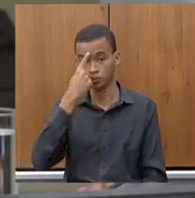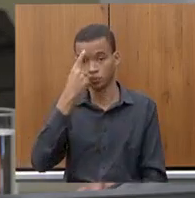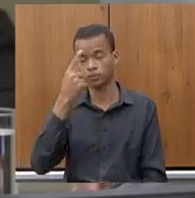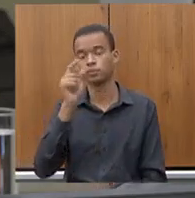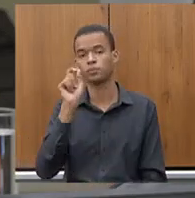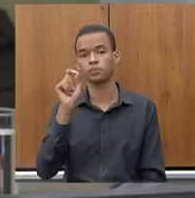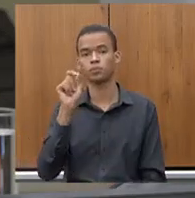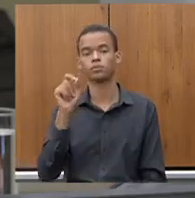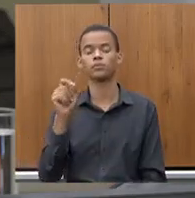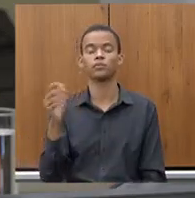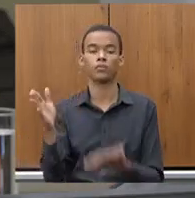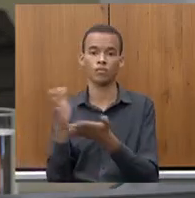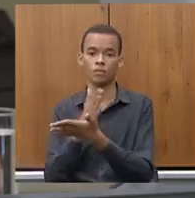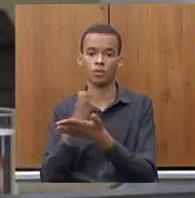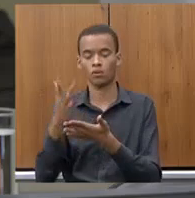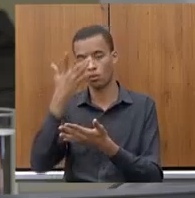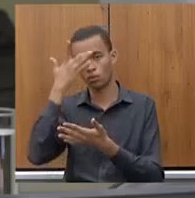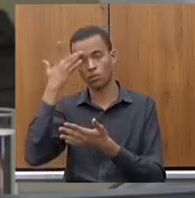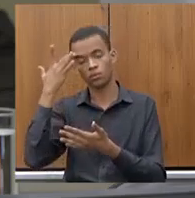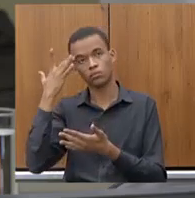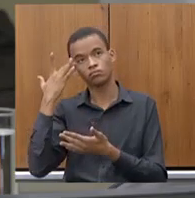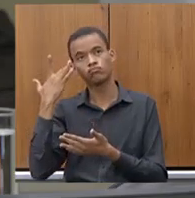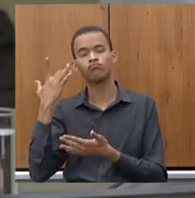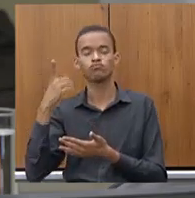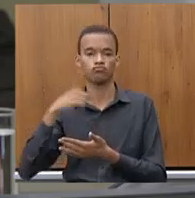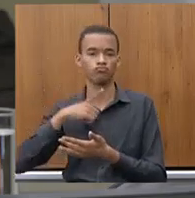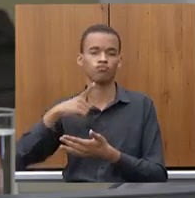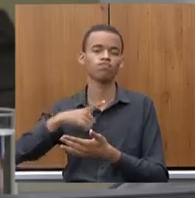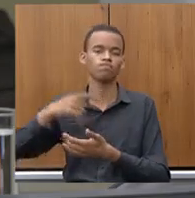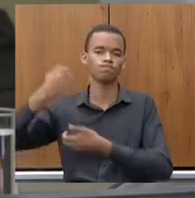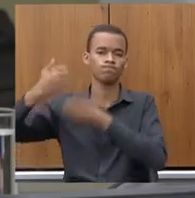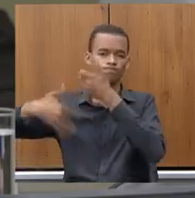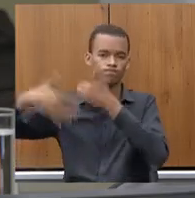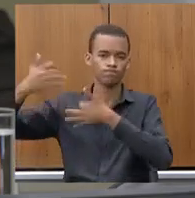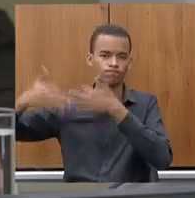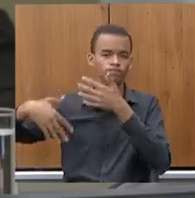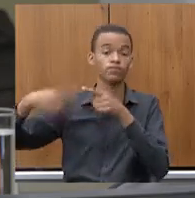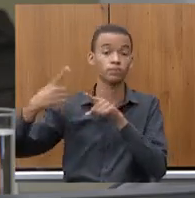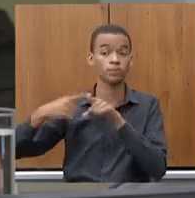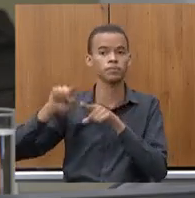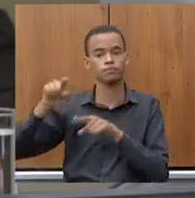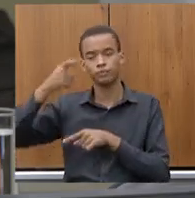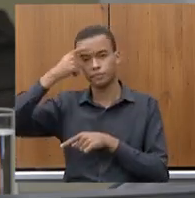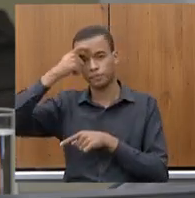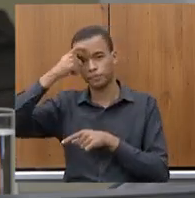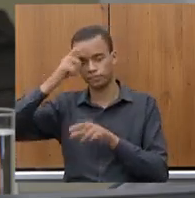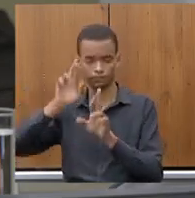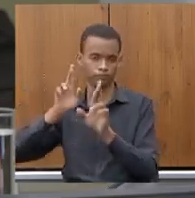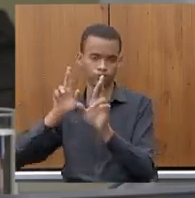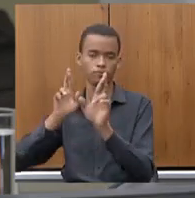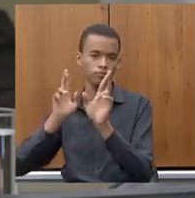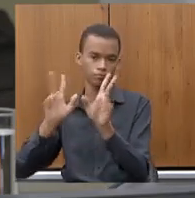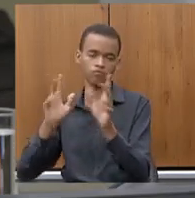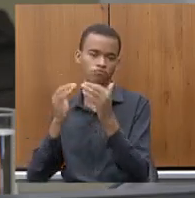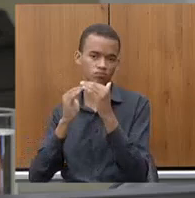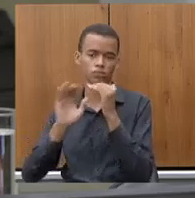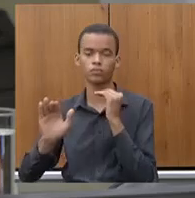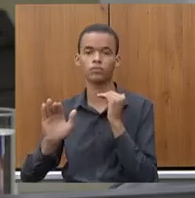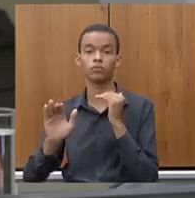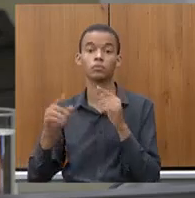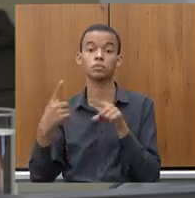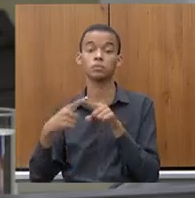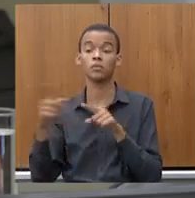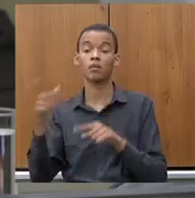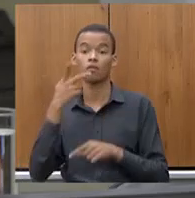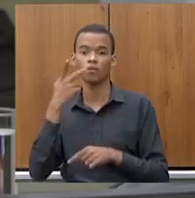argumentos utilizados por aqueles que tem outra concepção ideológica e acham que o e dizem que o